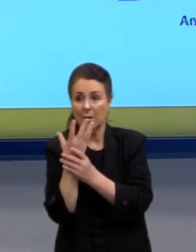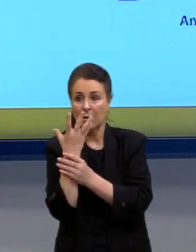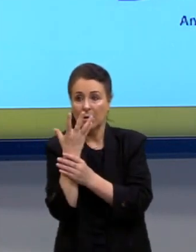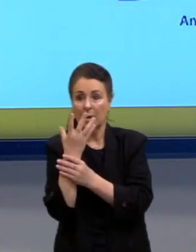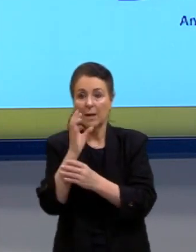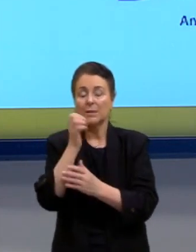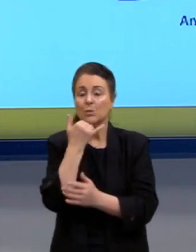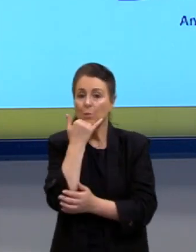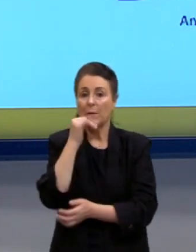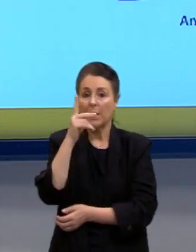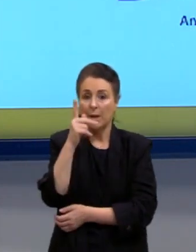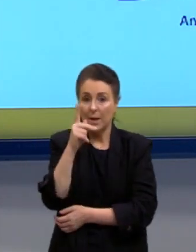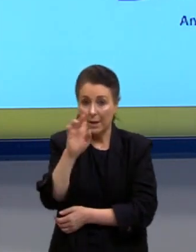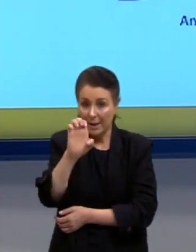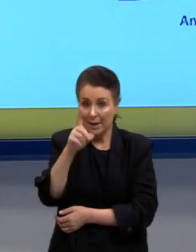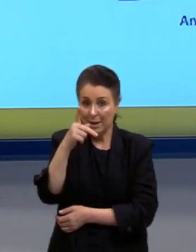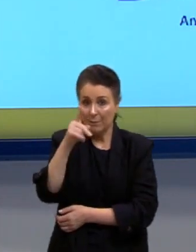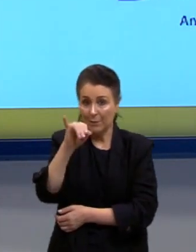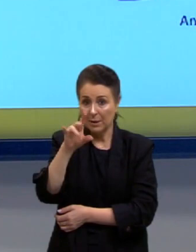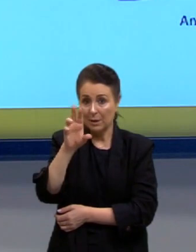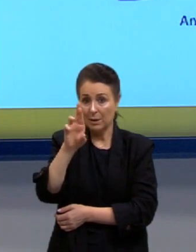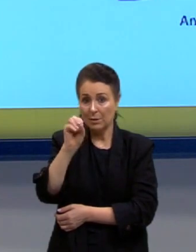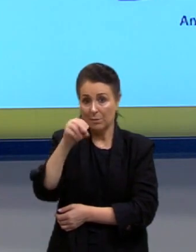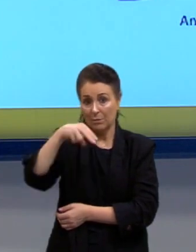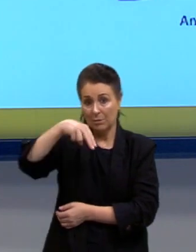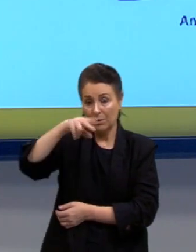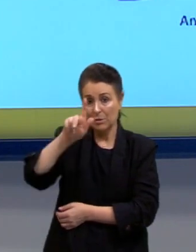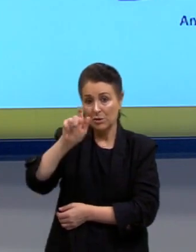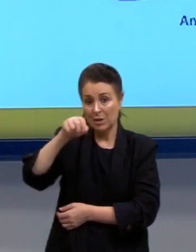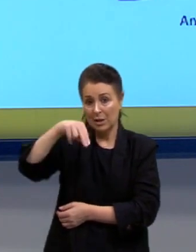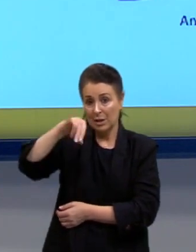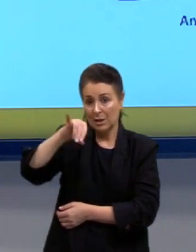dessas montanhas. Relacionado a isso.